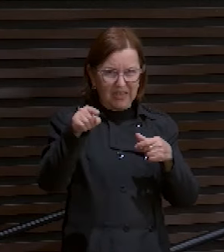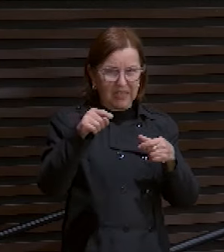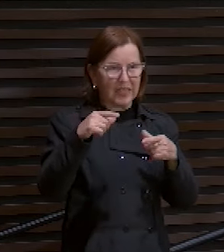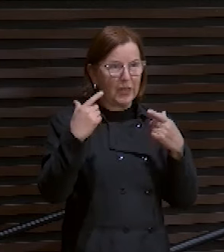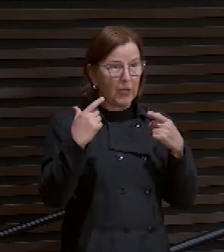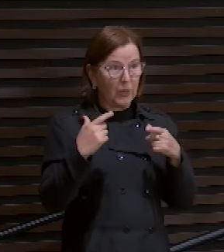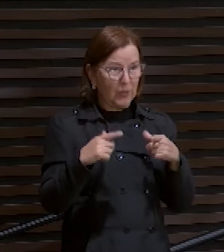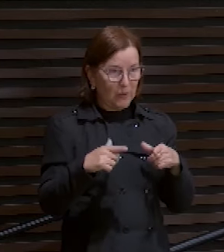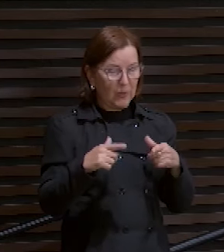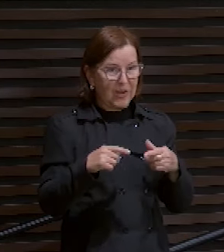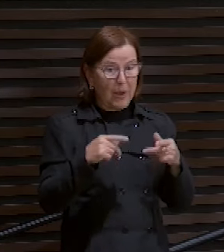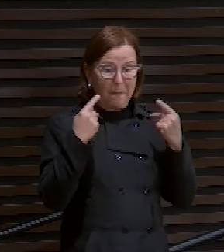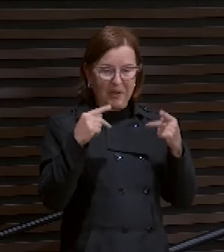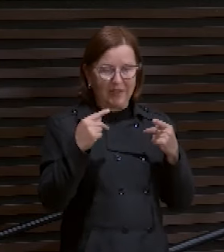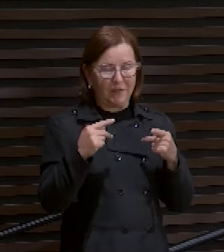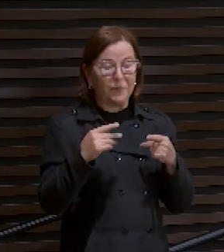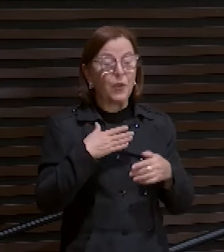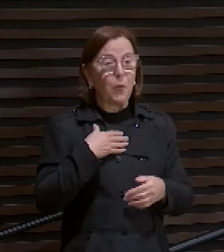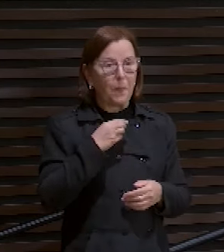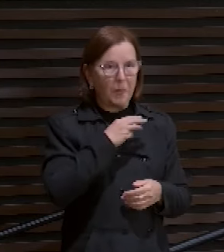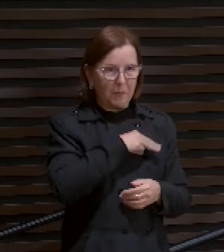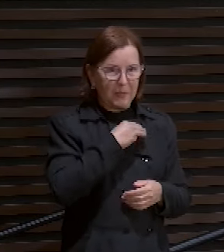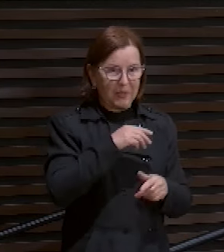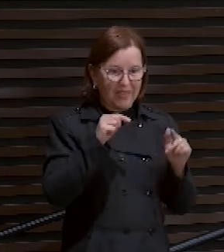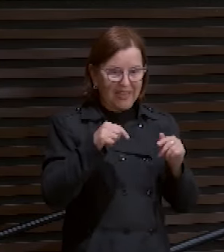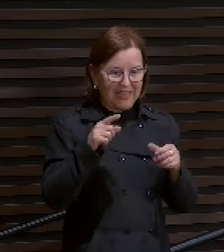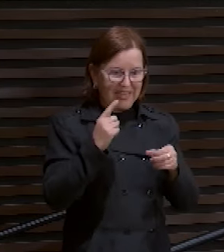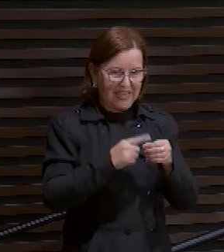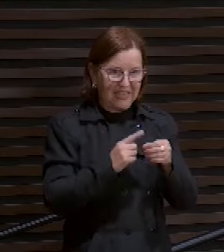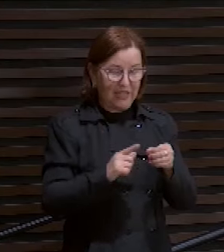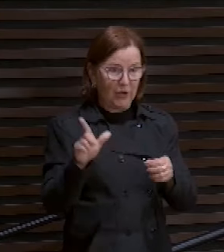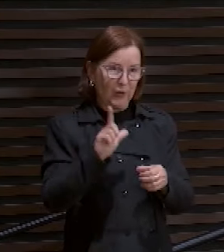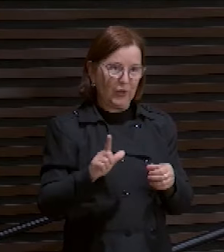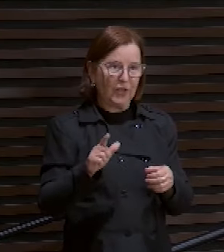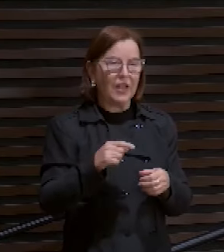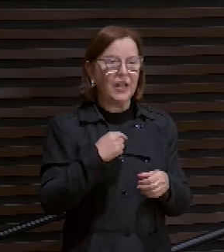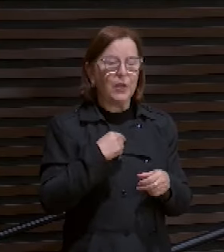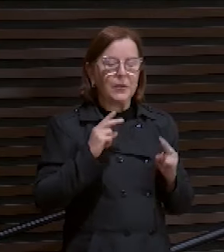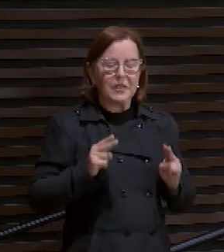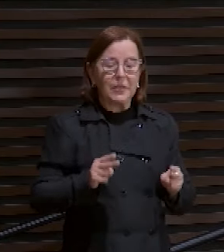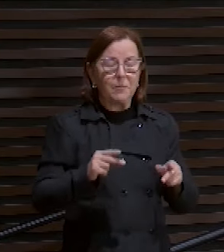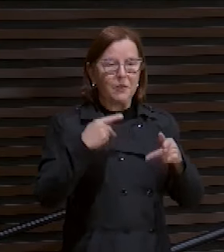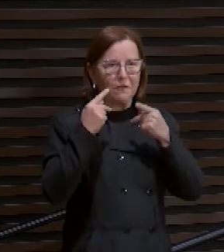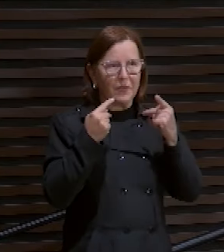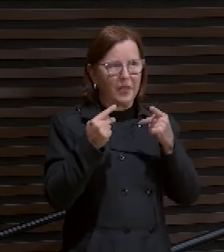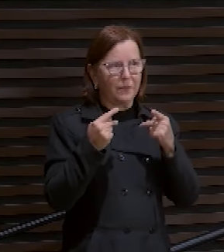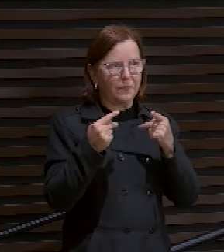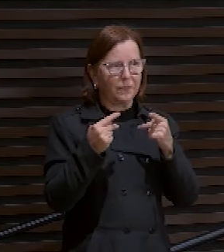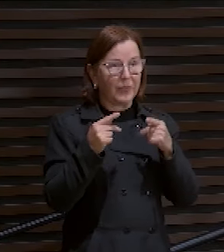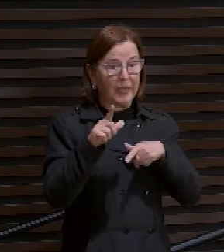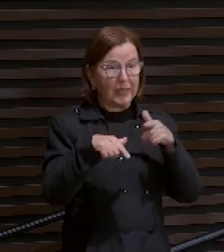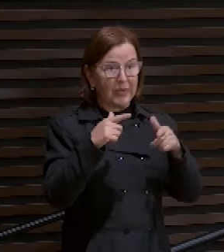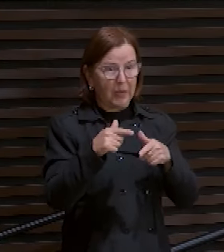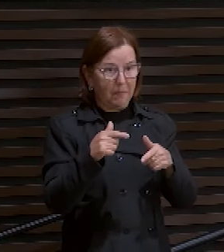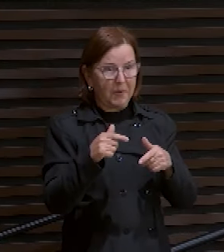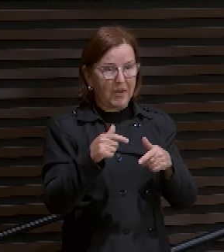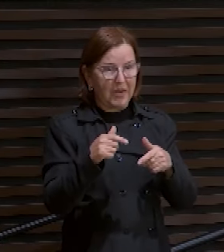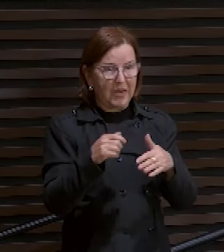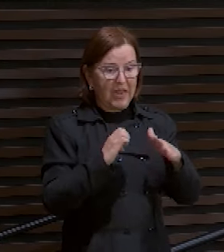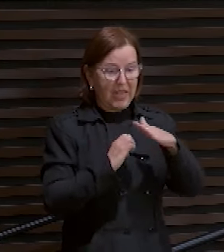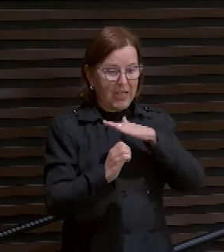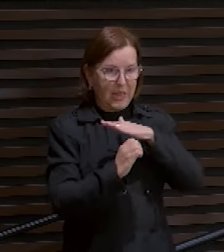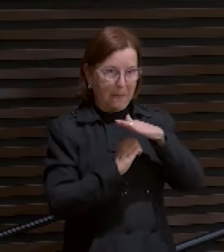na cidade de Londrina. Eu tenho dito isso já. Há 30 anos. É trabalhar com empresas e clínicas de recuperação.